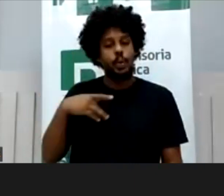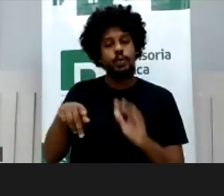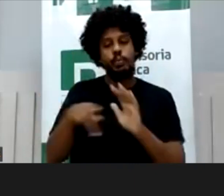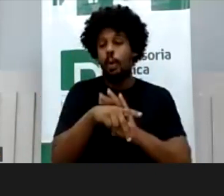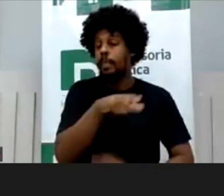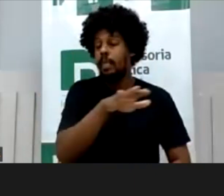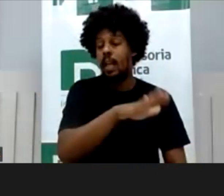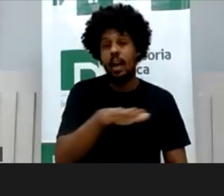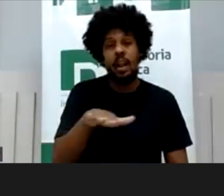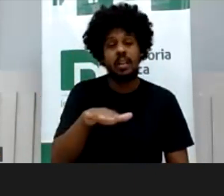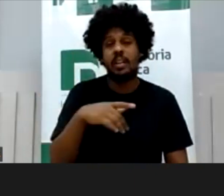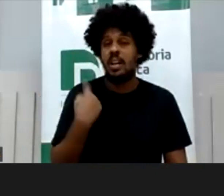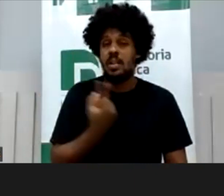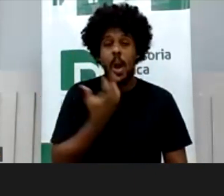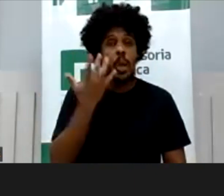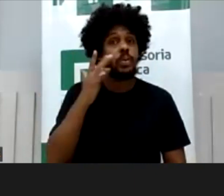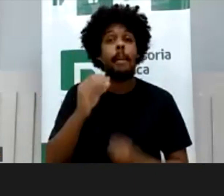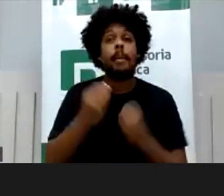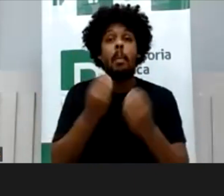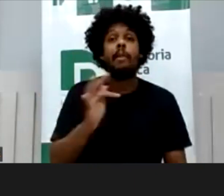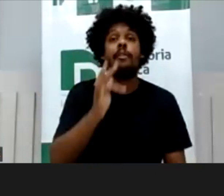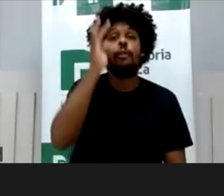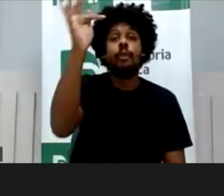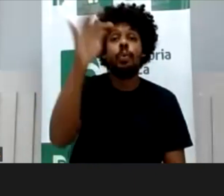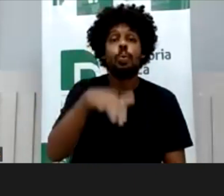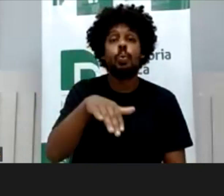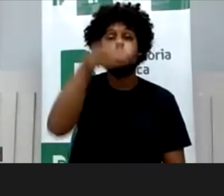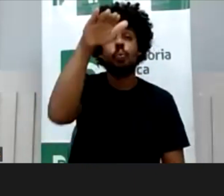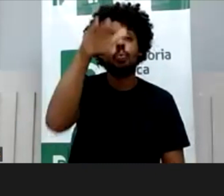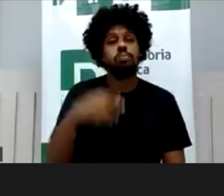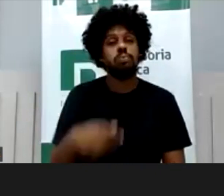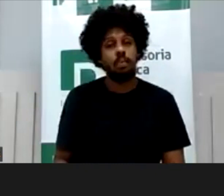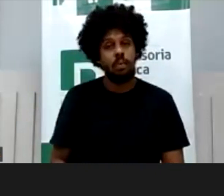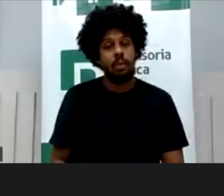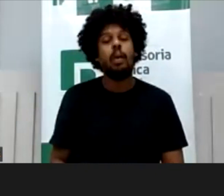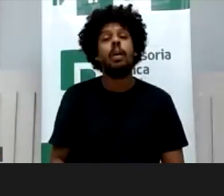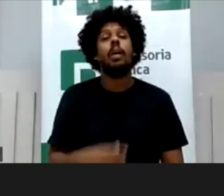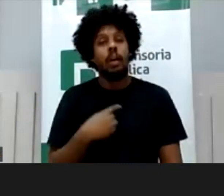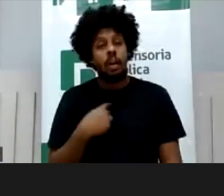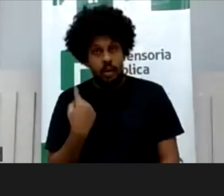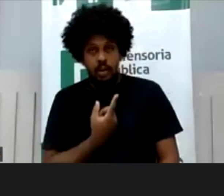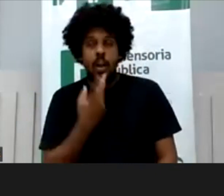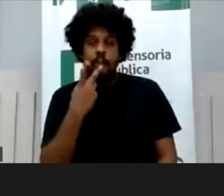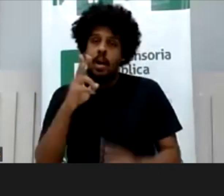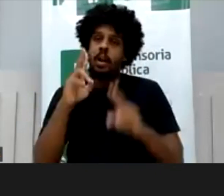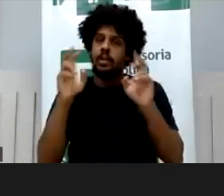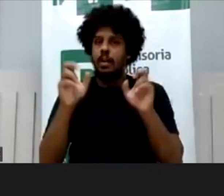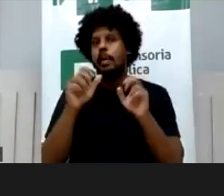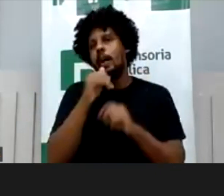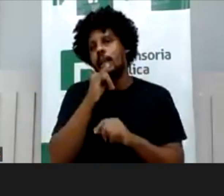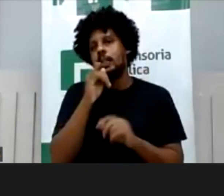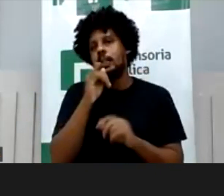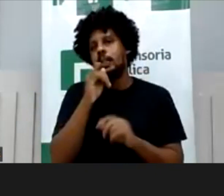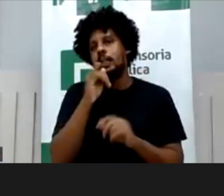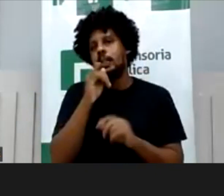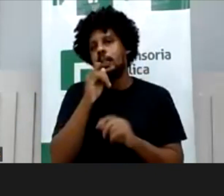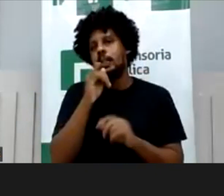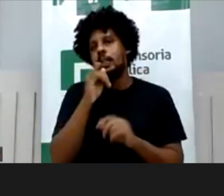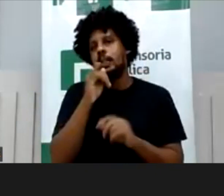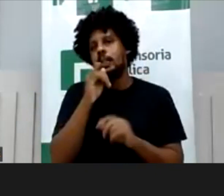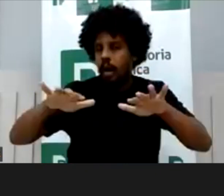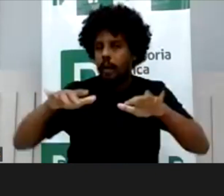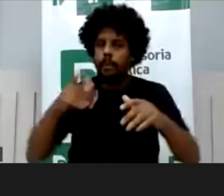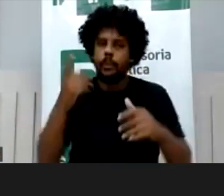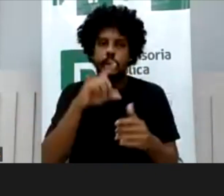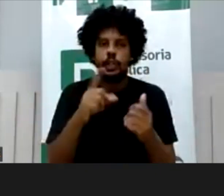futuro de quem está superexposto. Isso que eu estou falando, a gente pode estar falando de o sharing comercial e quando não for comercial, né? Quais são os